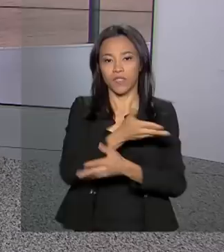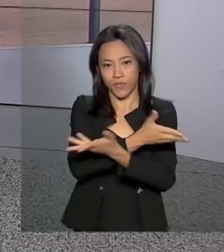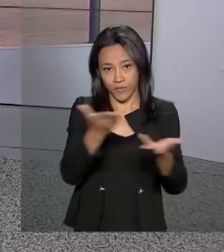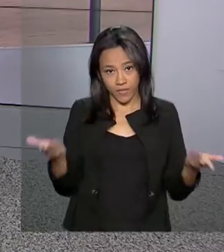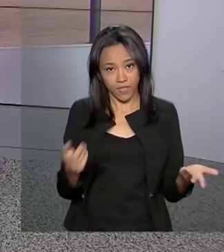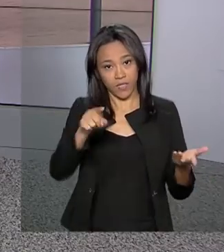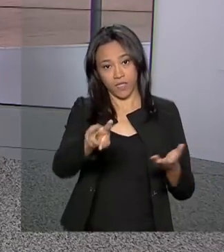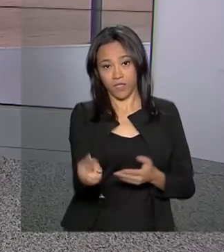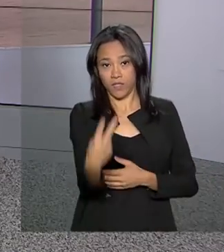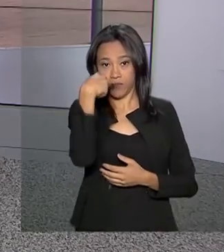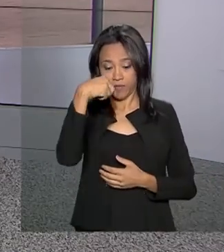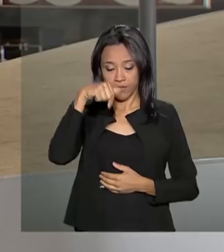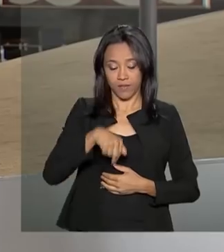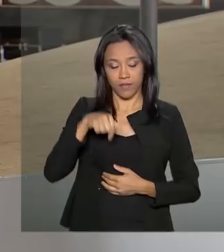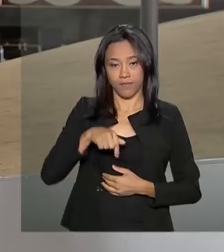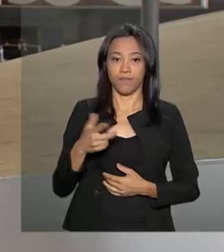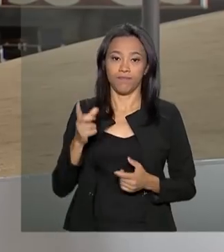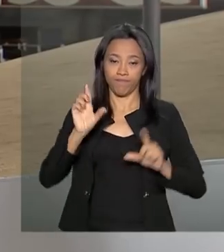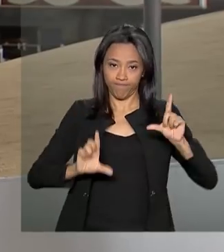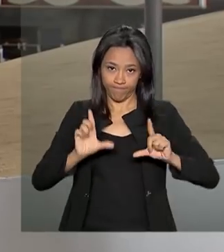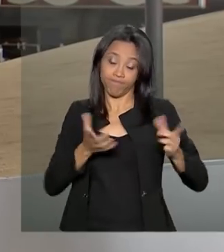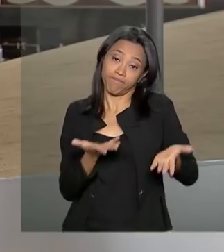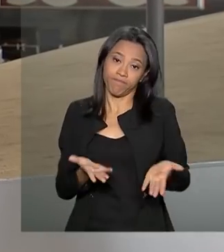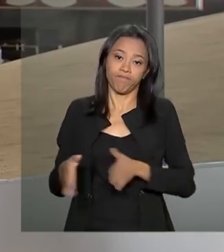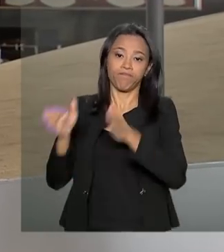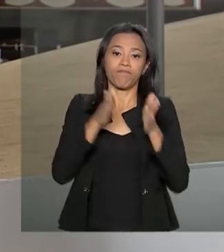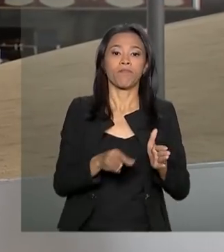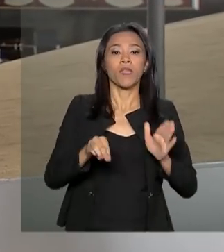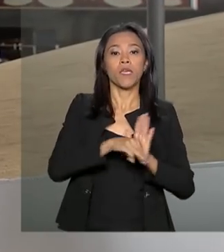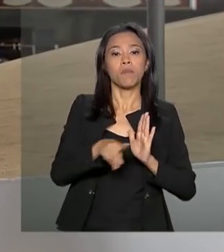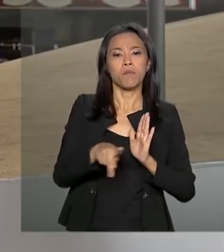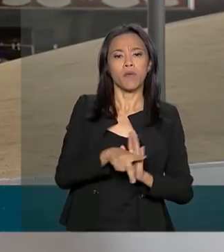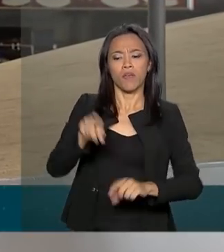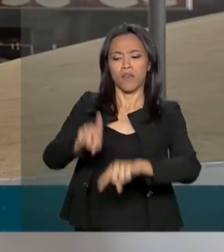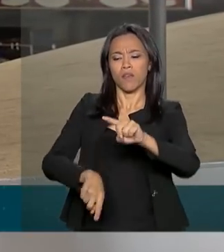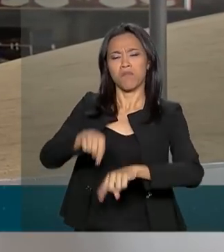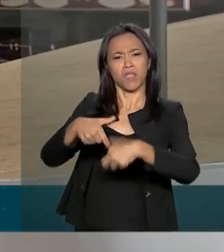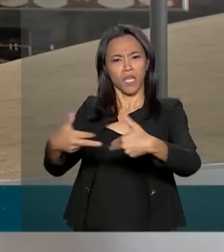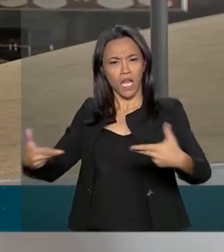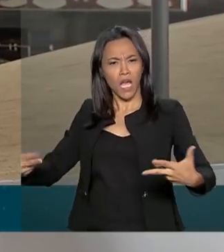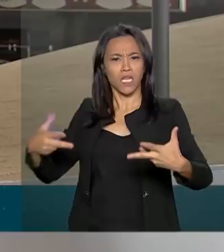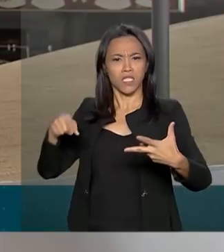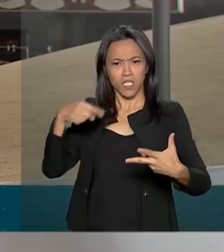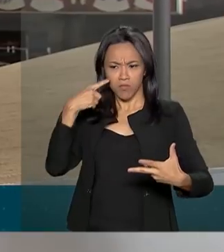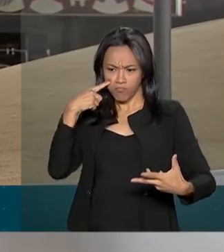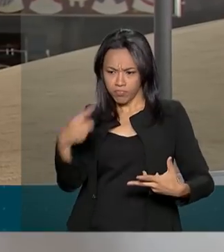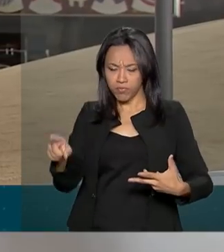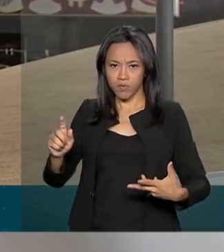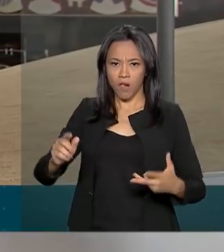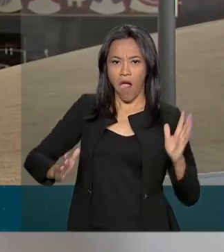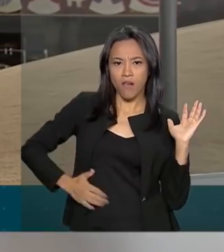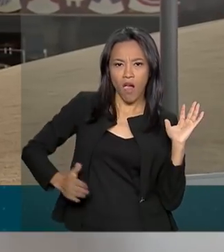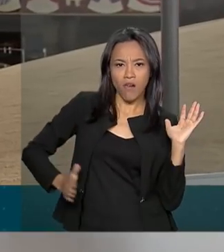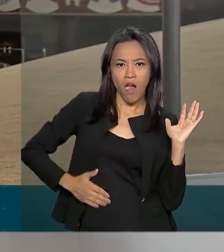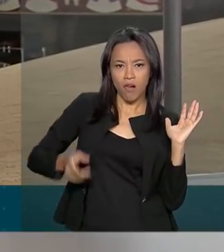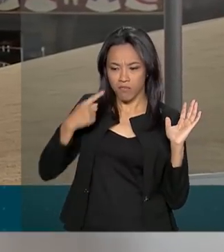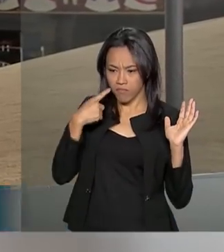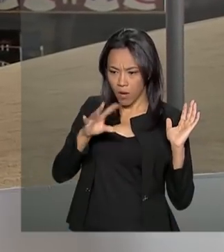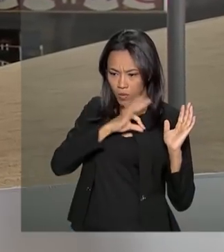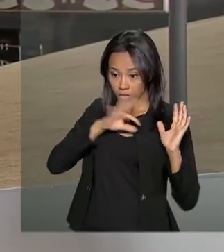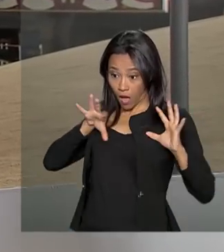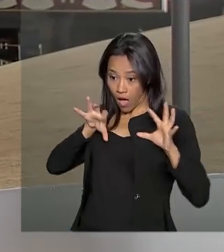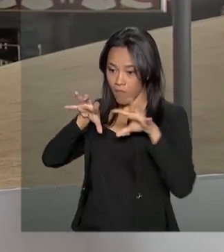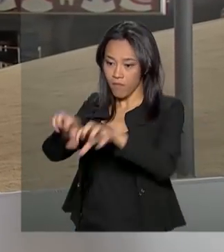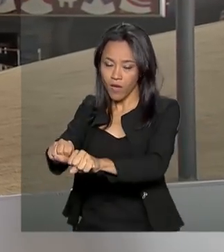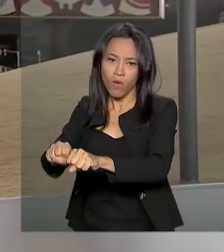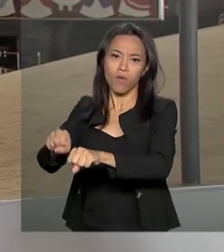nos acompanham aqui na TV Brasil. Bom, a medida provisória permite que bens apreendidos com traficantes sejam vendidos de forma mais rápida e que